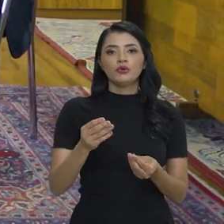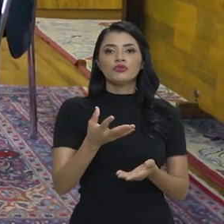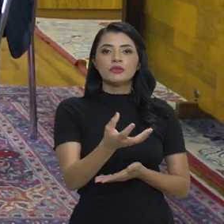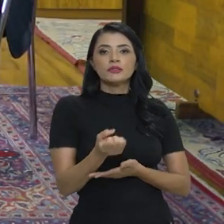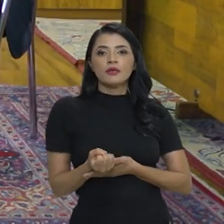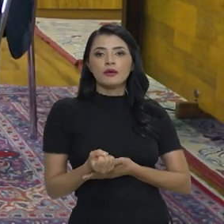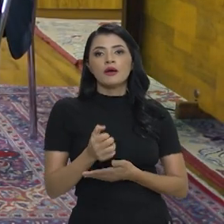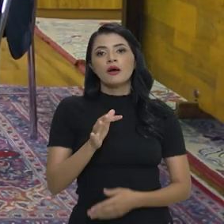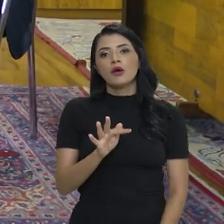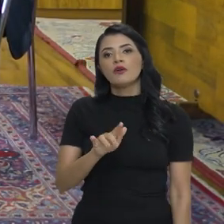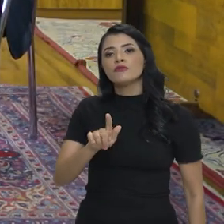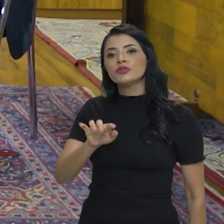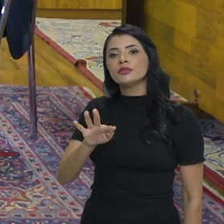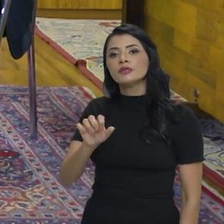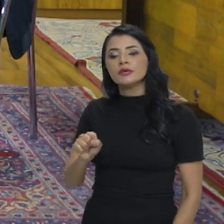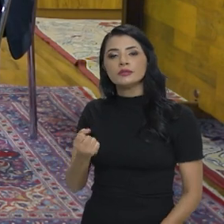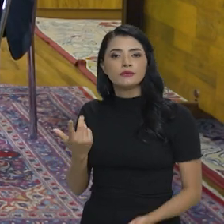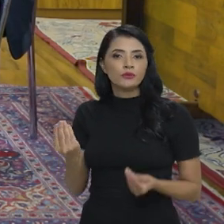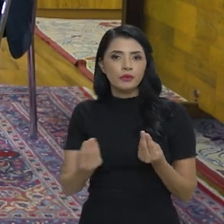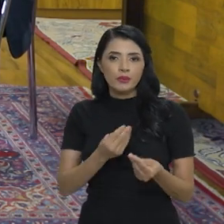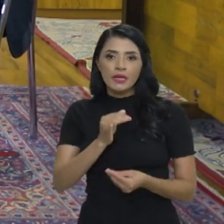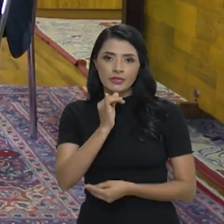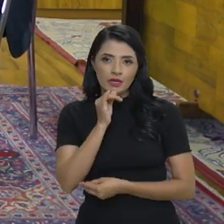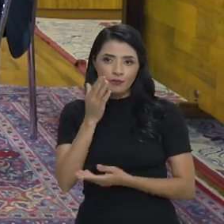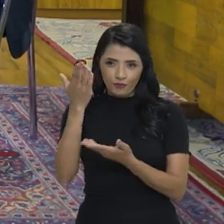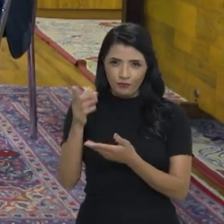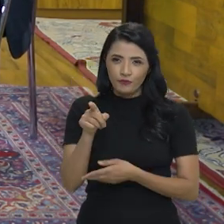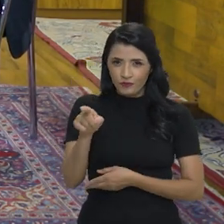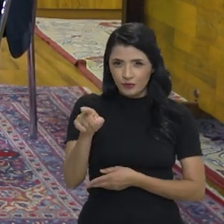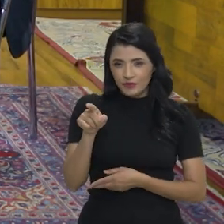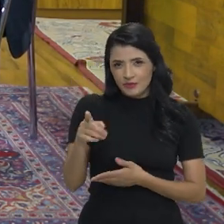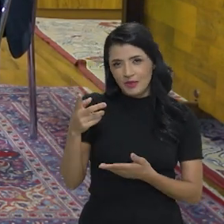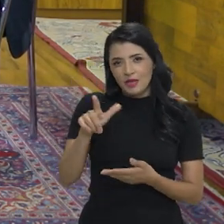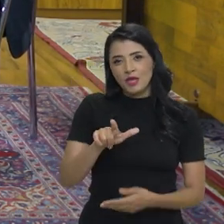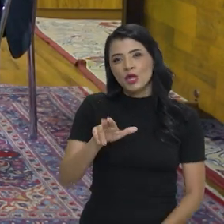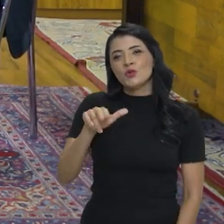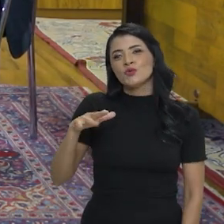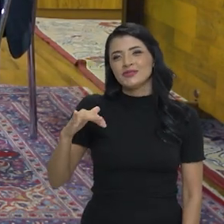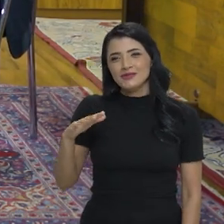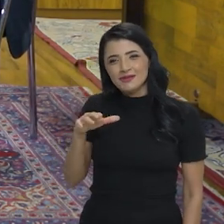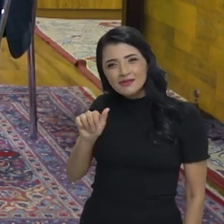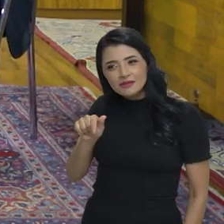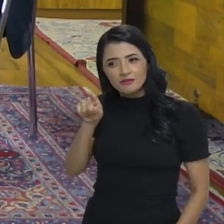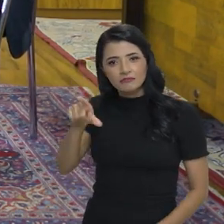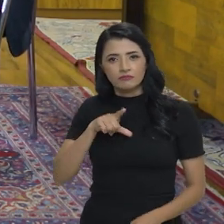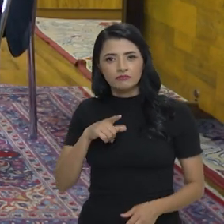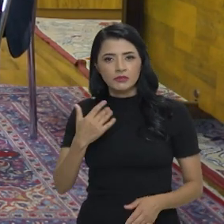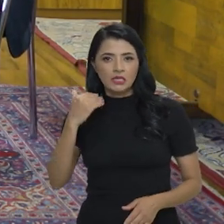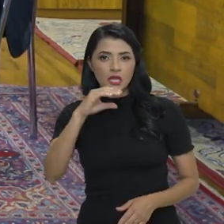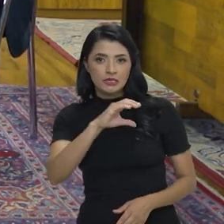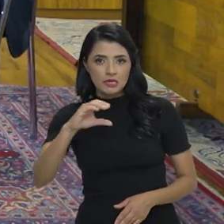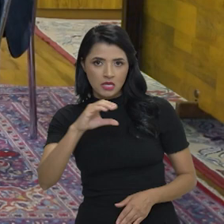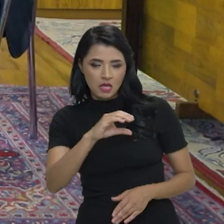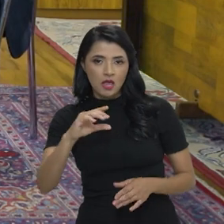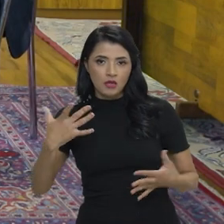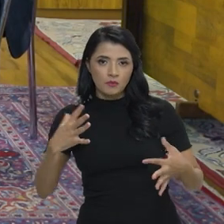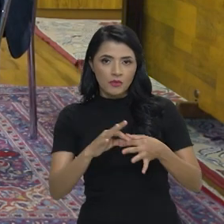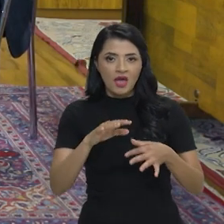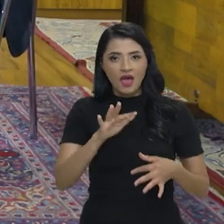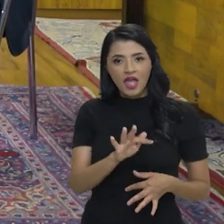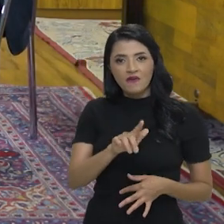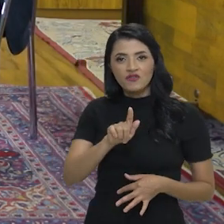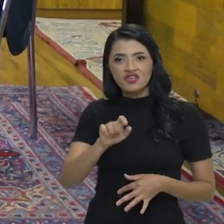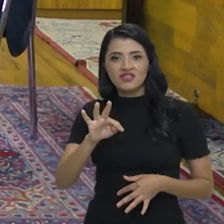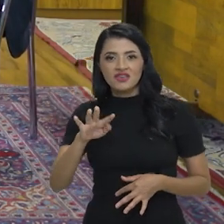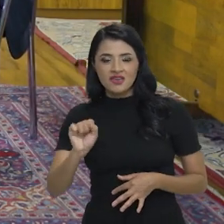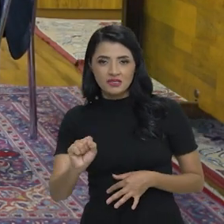impedido de sacar o seu saldo. Vamos imaginar que você, Luciana, esteja, você tem a conta vinculada ao fundo de garantia,